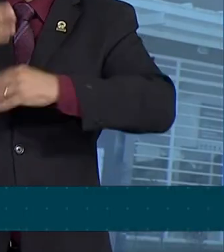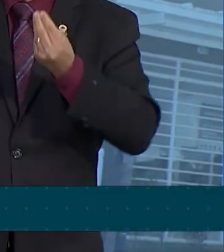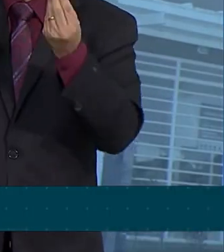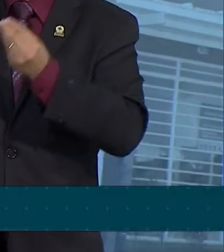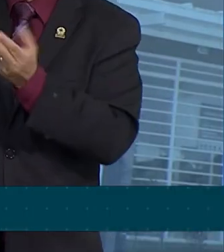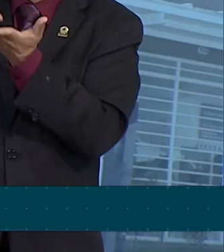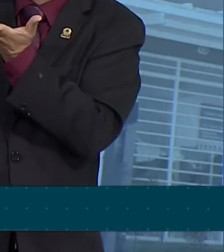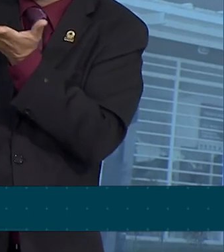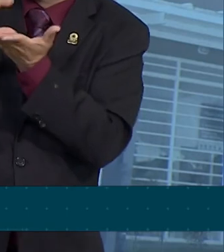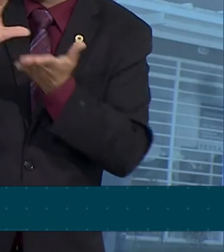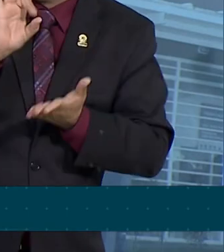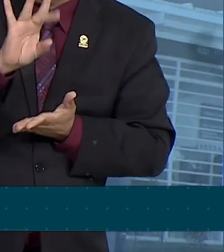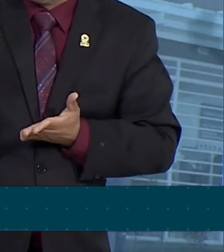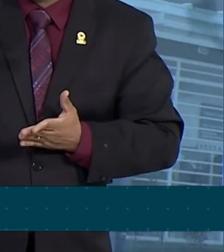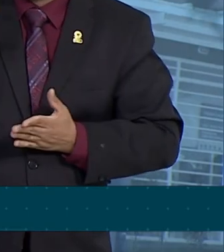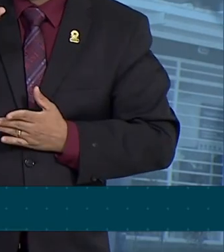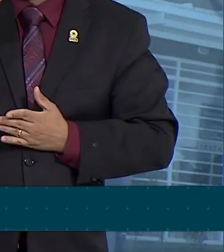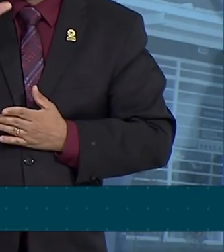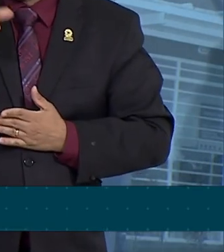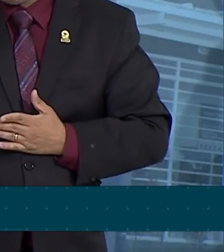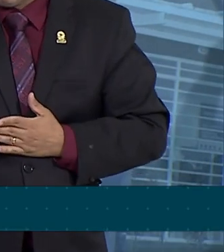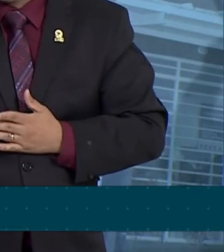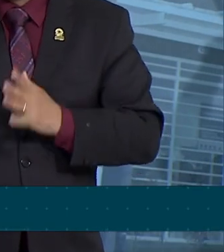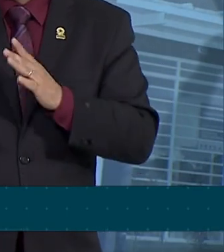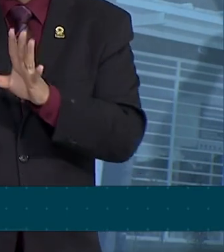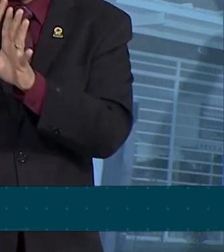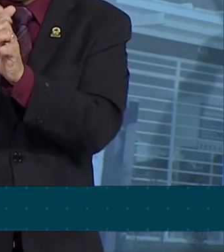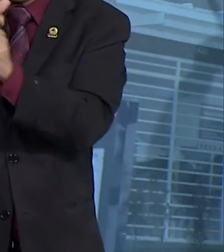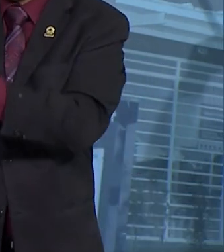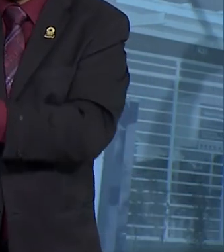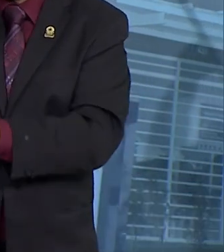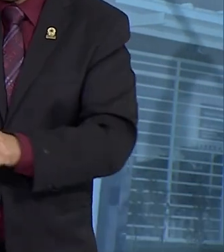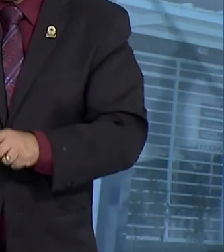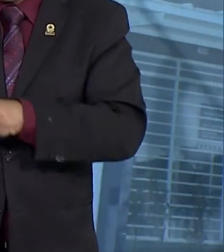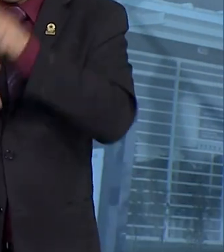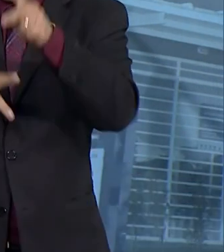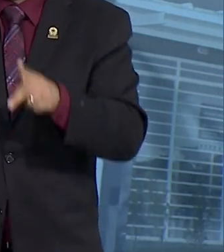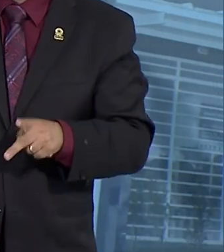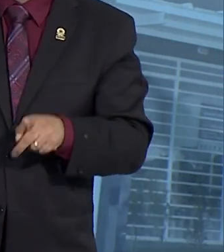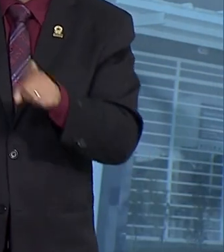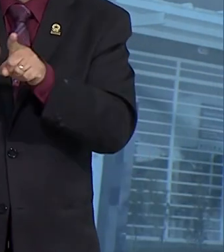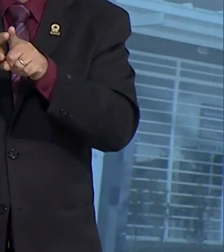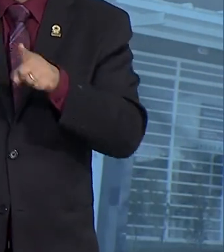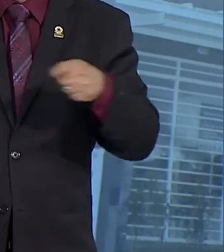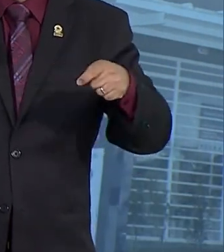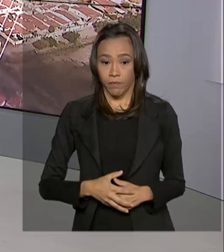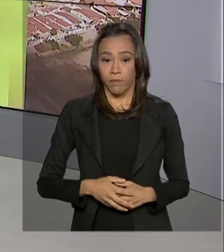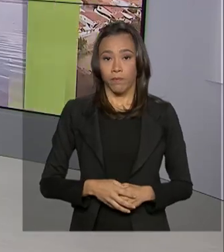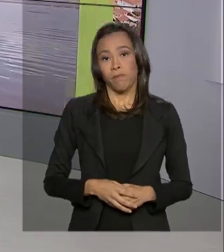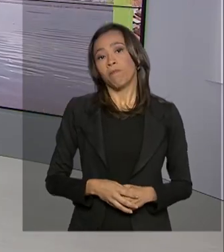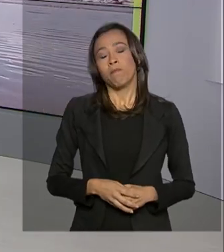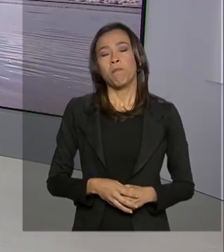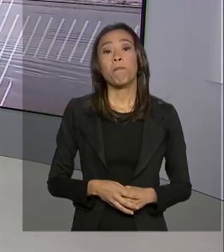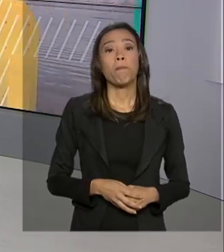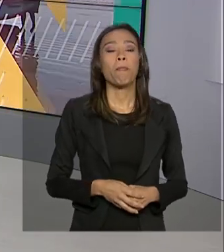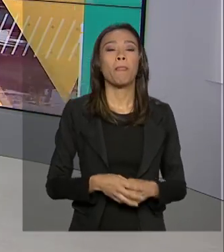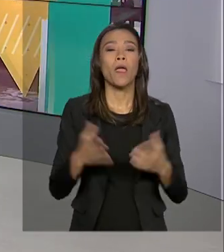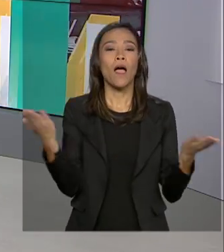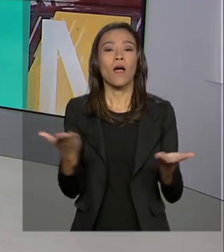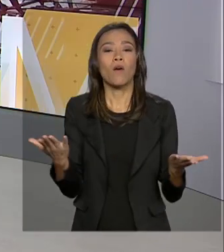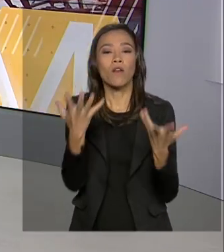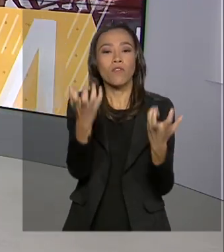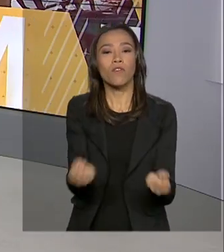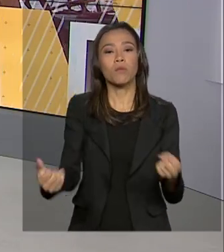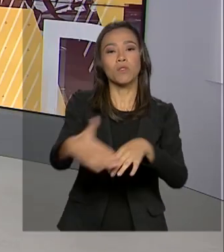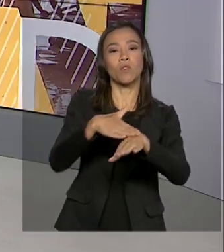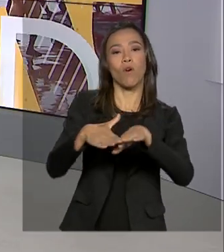investe cada centavo do real de recursos públicos e o cidadão de conhecer e saber disso. Nós vamos agora